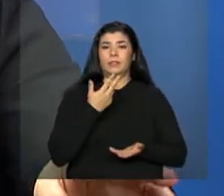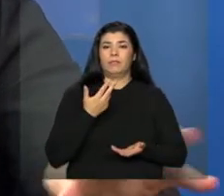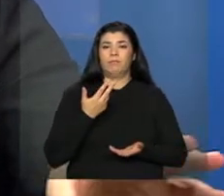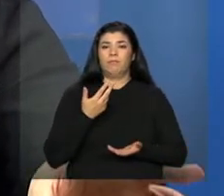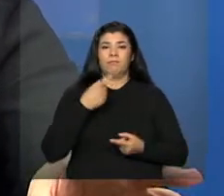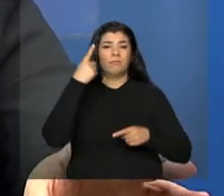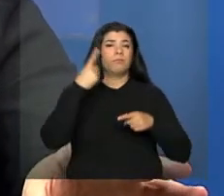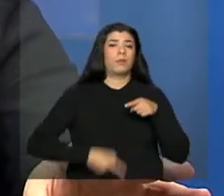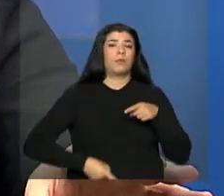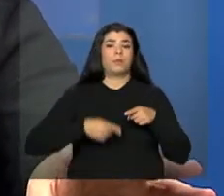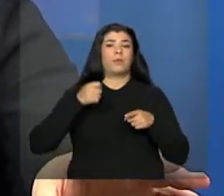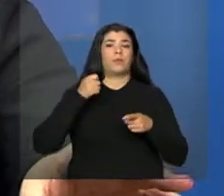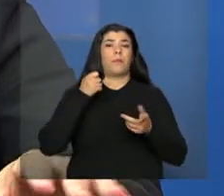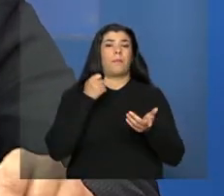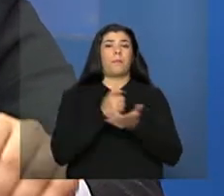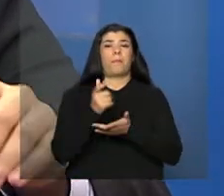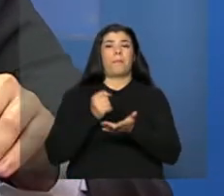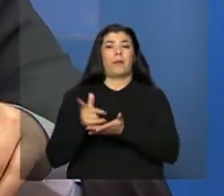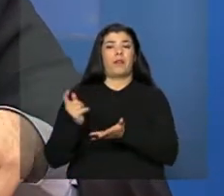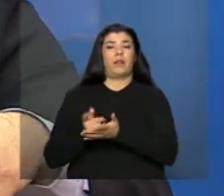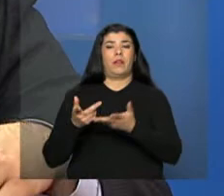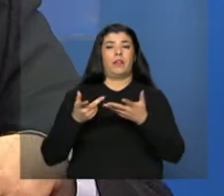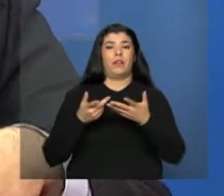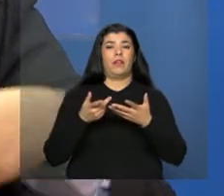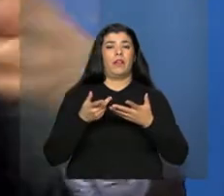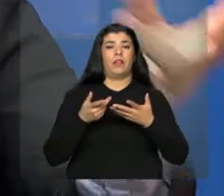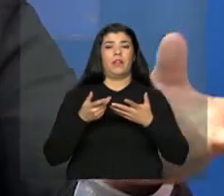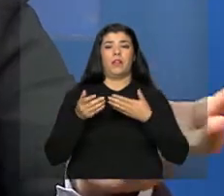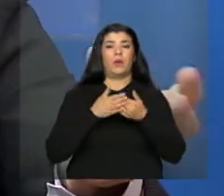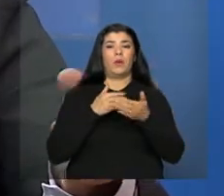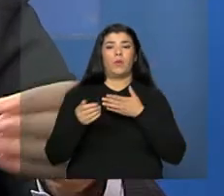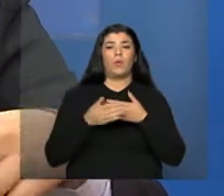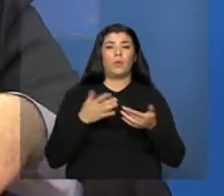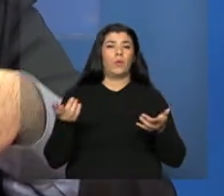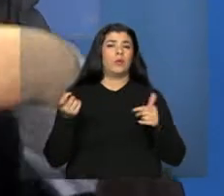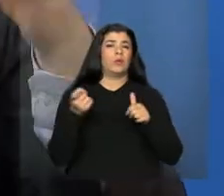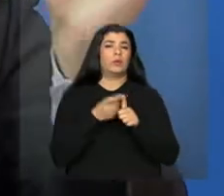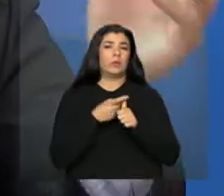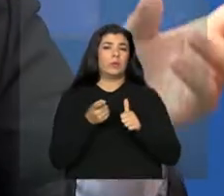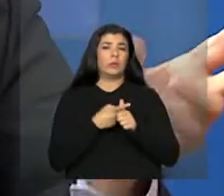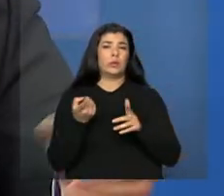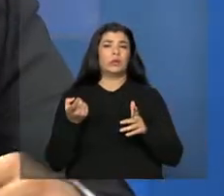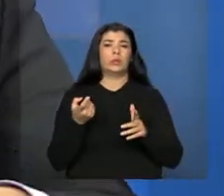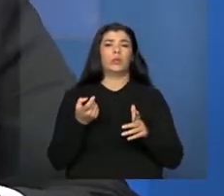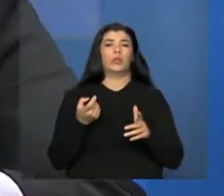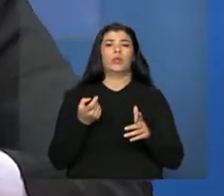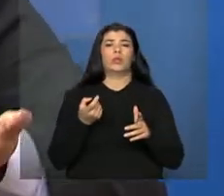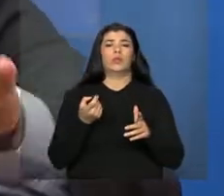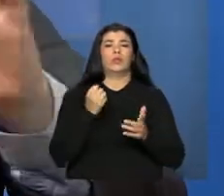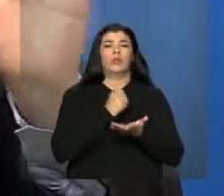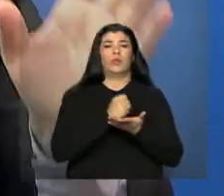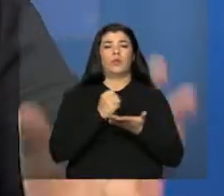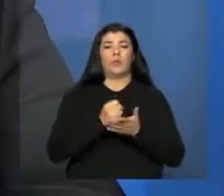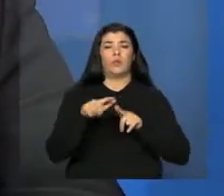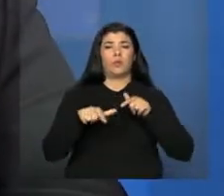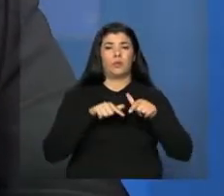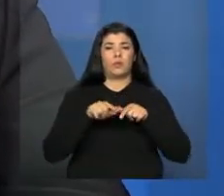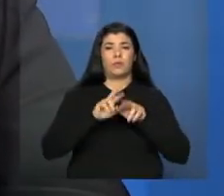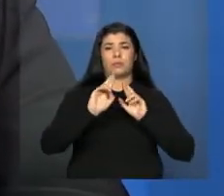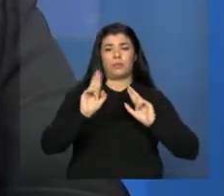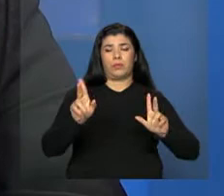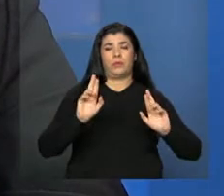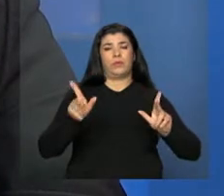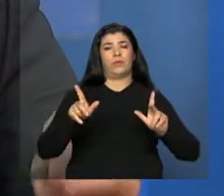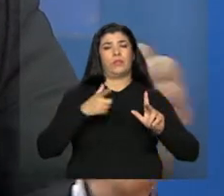vedado o pagamento com recurso federal de qualquer tipo de verbas de rescisão trabalhista ou qualquer assemelhado,